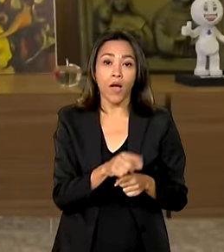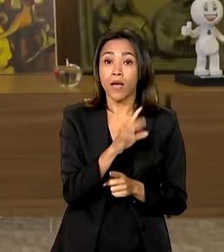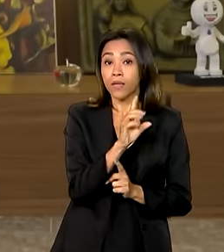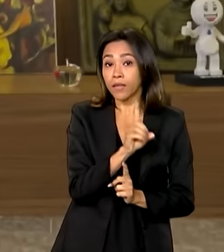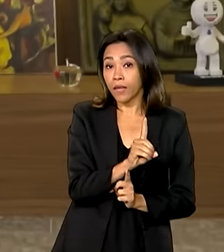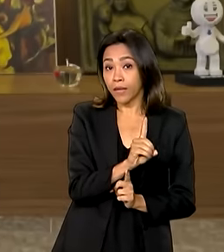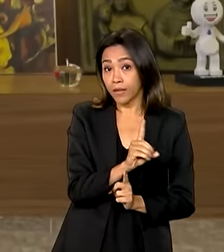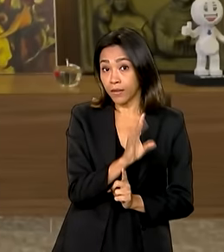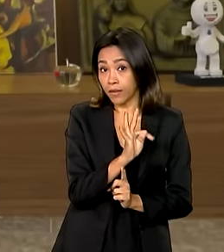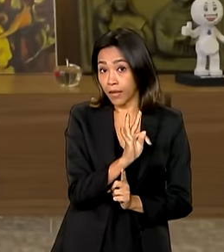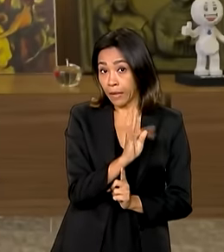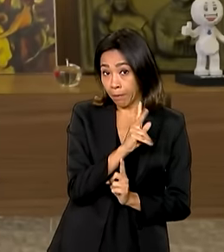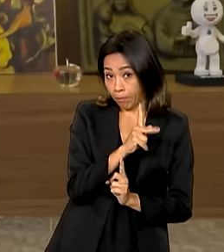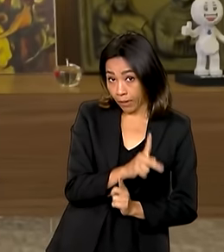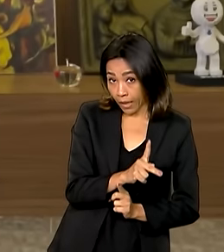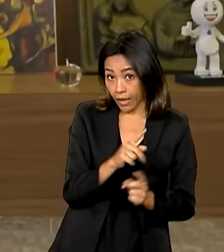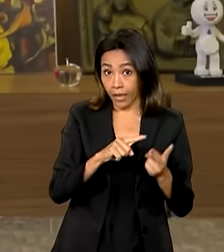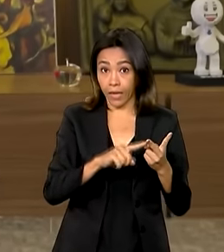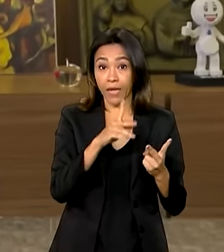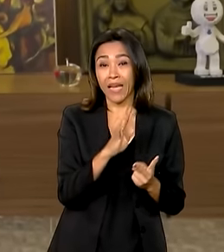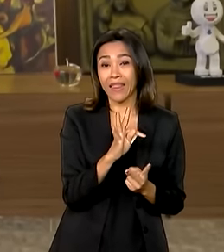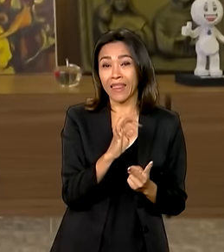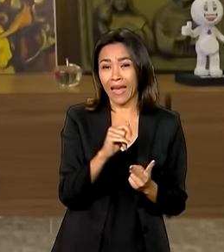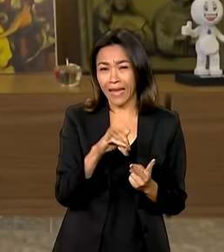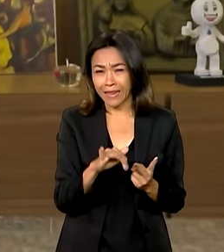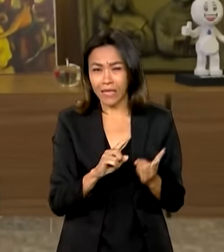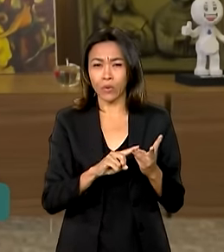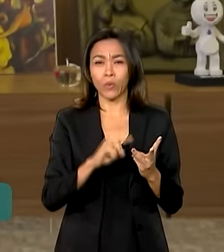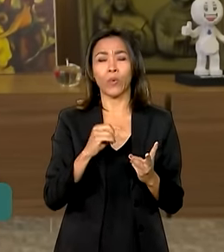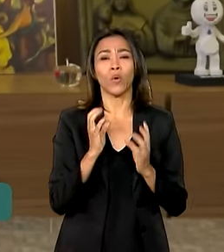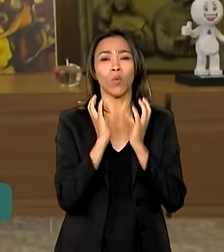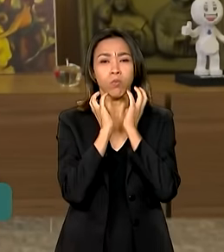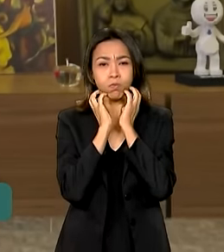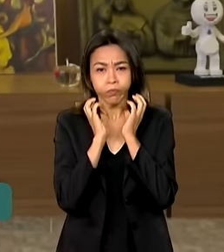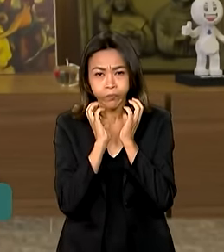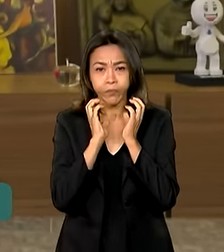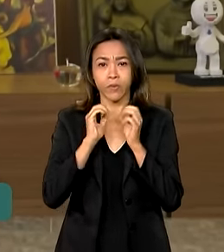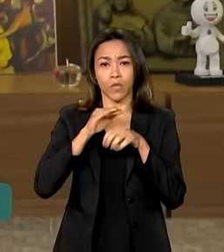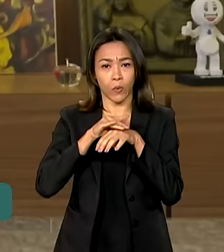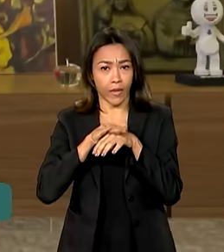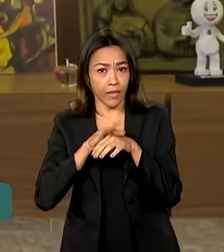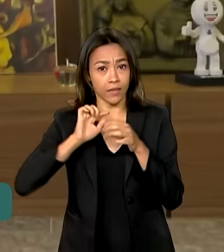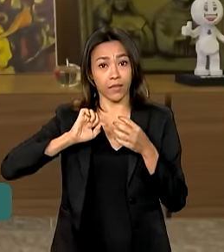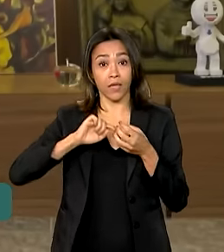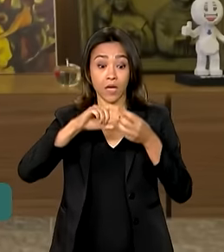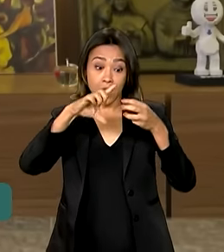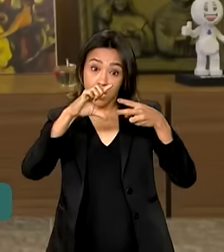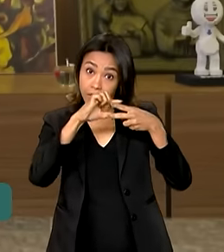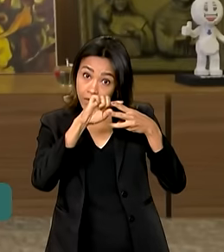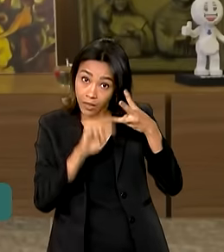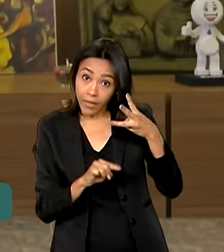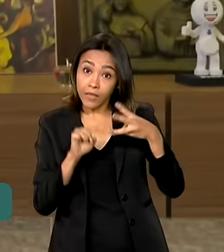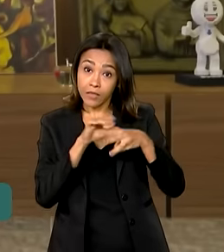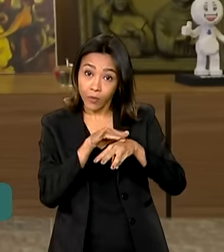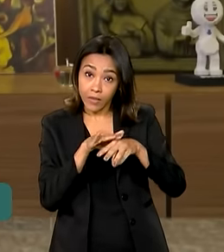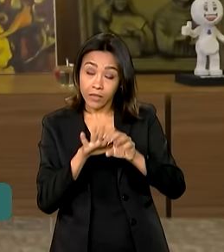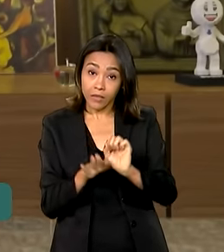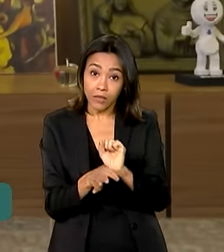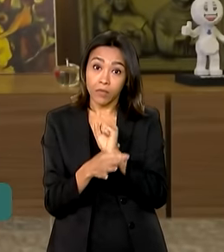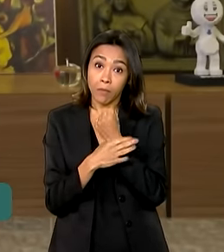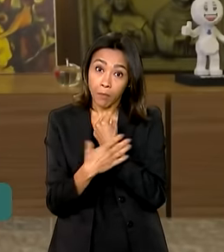protege contra difiteria, tétano e coqueluche, caiu de 418 mil em